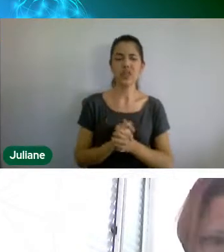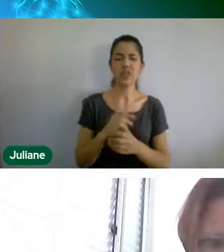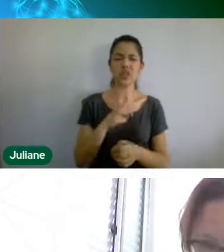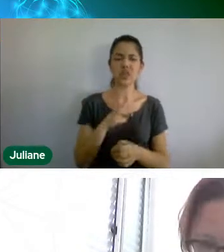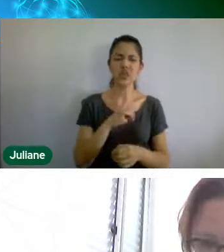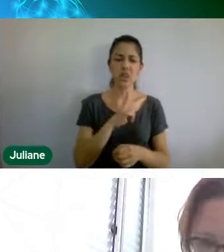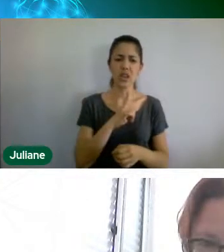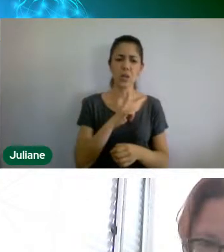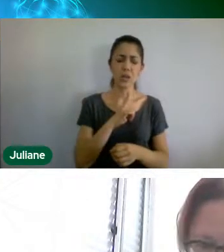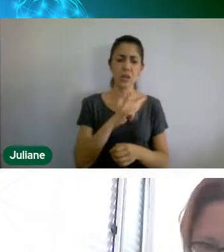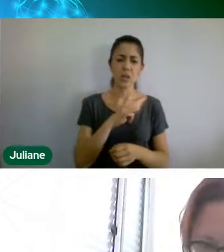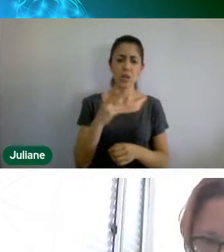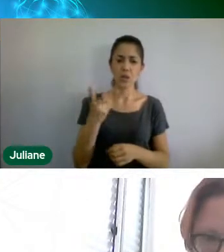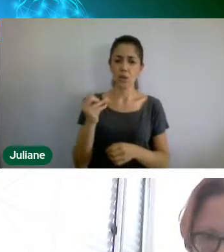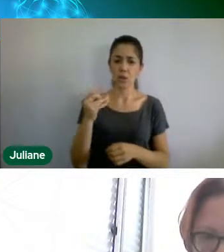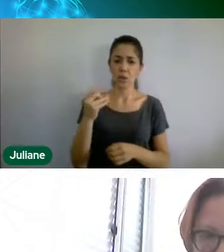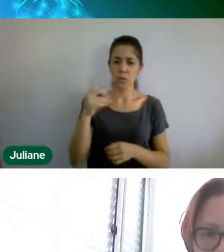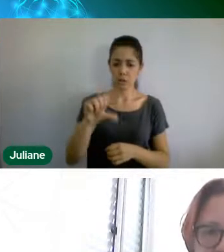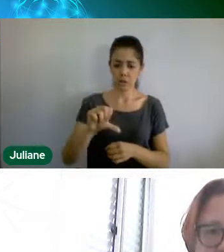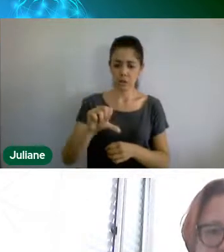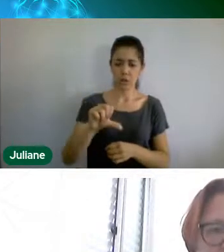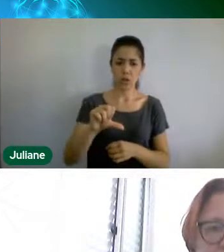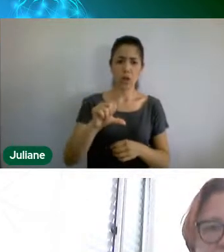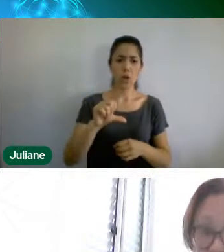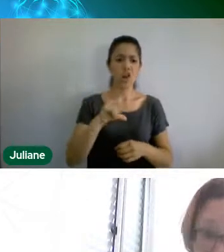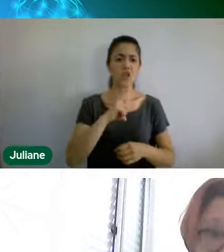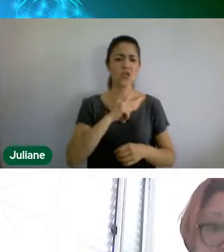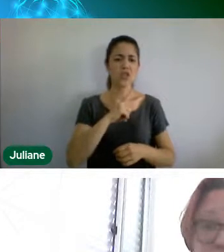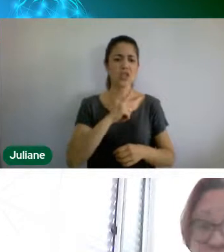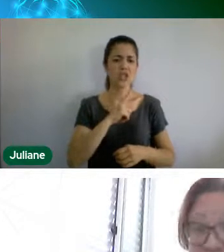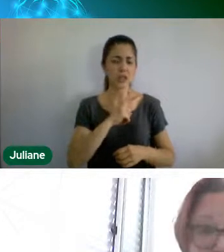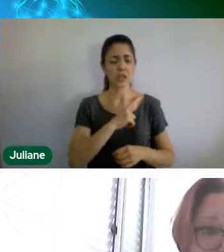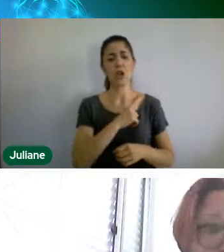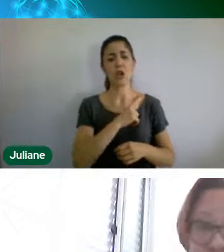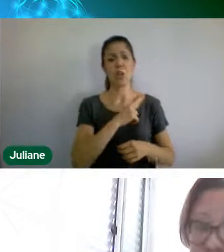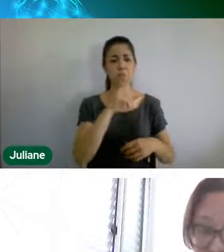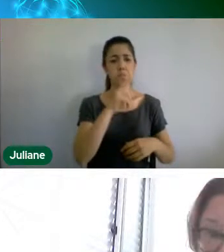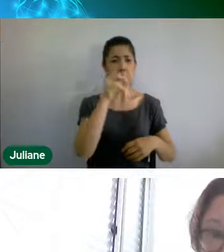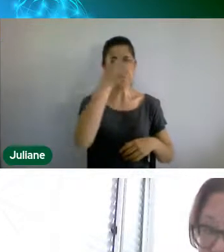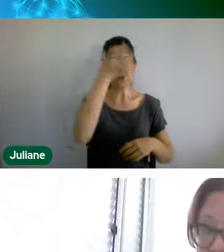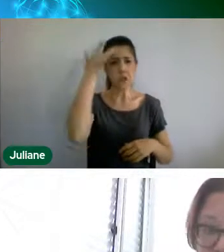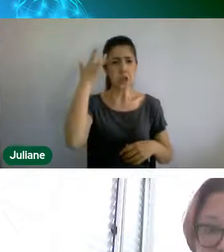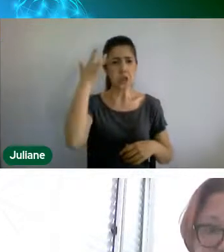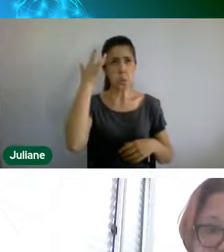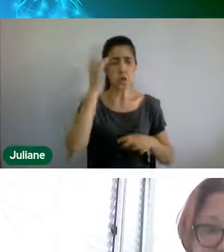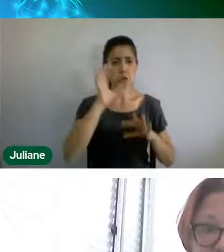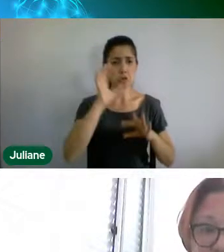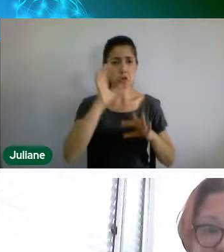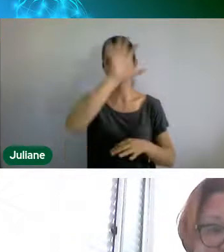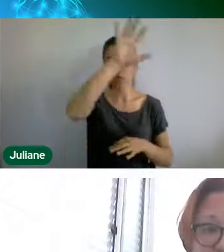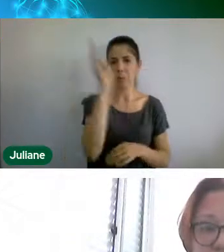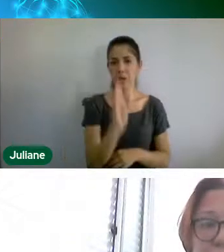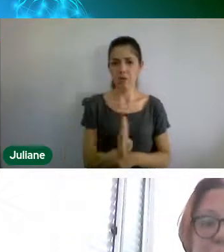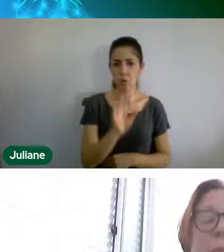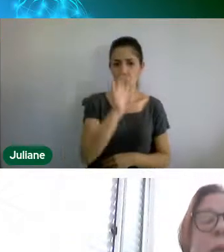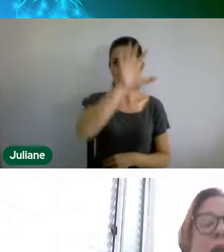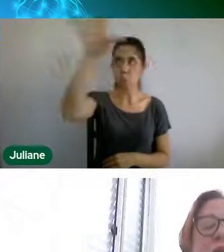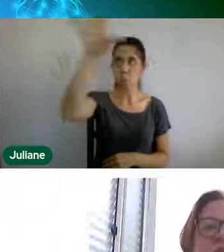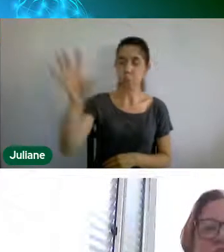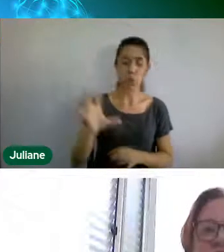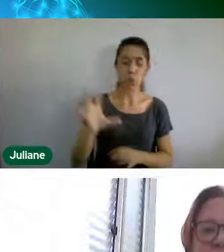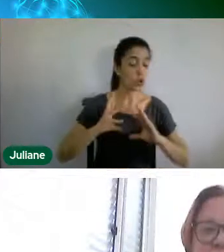todo o país, né, Rio de Janeiro, São Paulo, Mato Grosso, então,